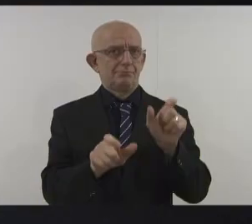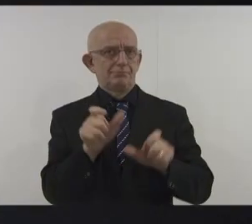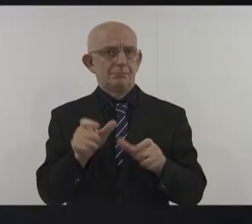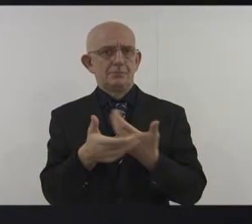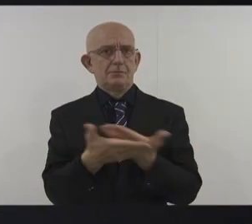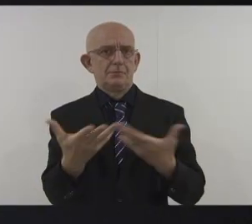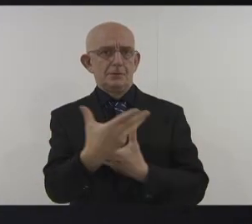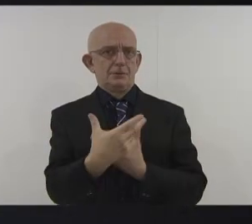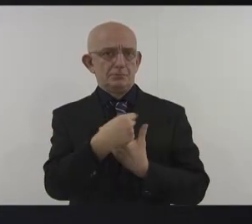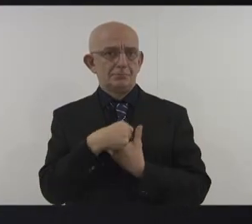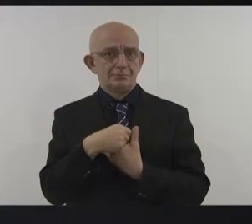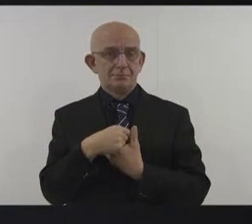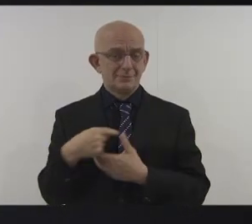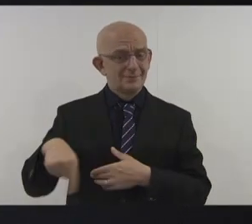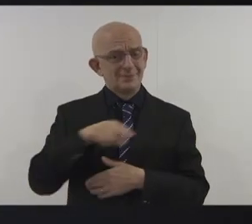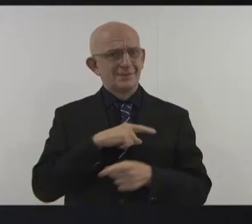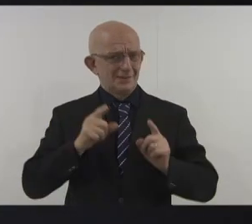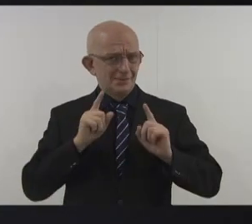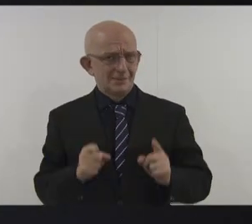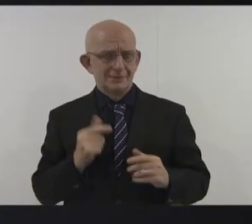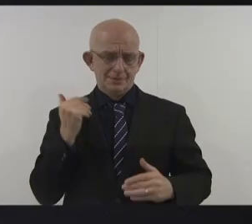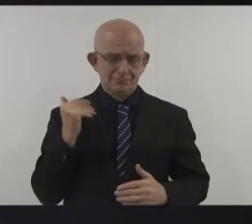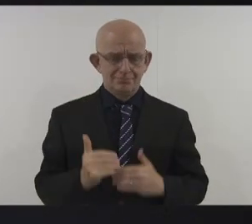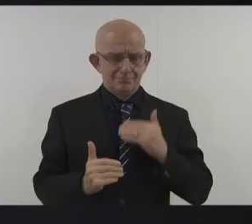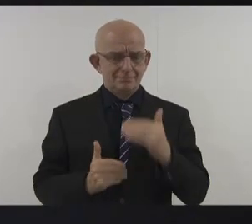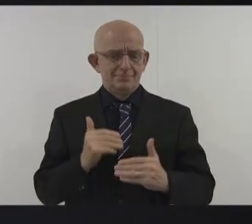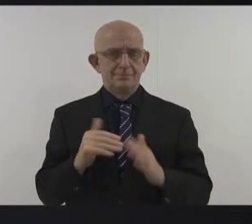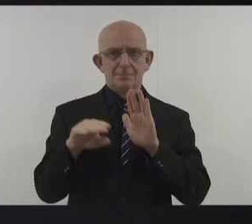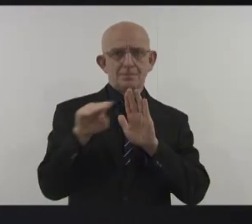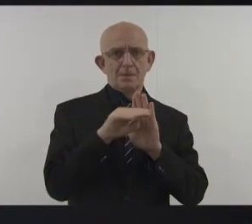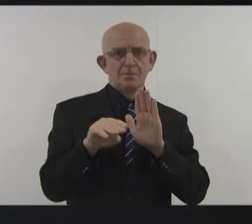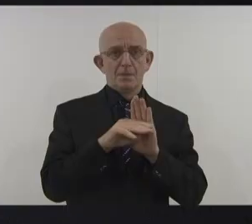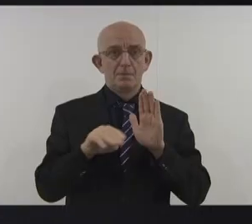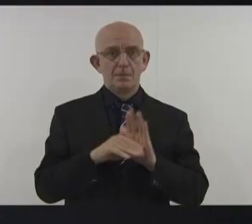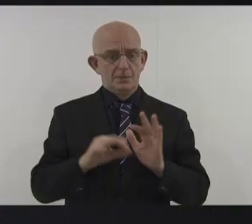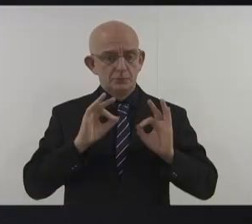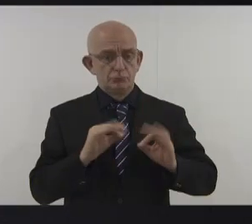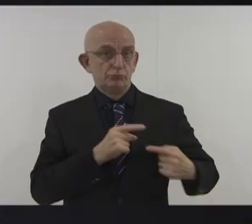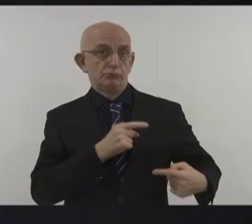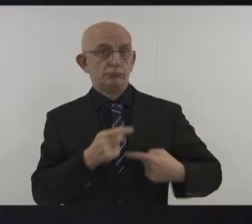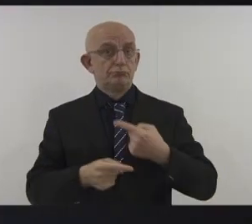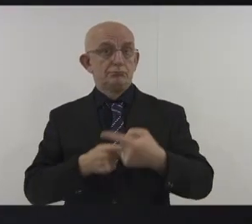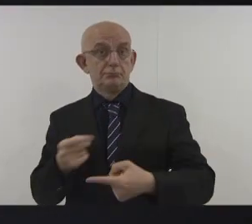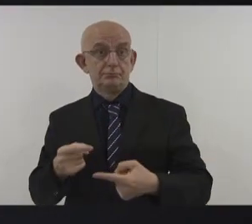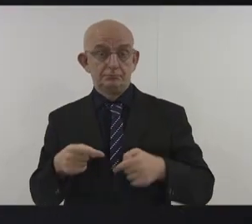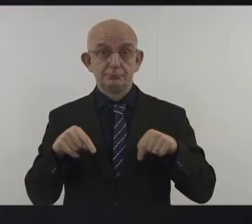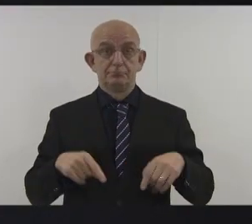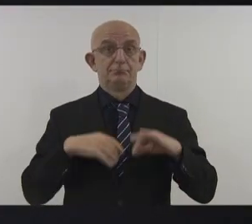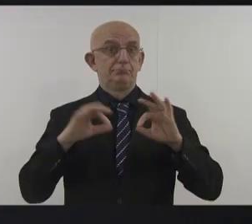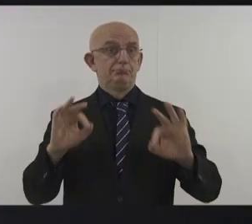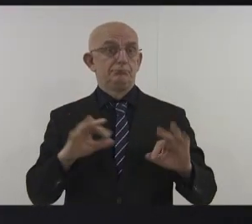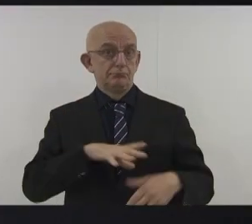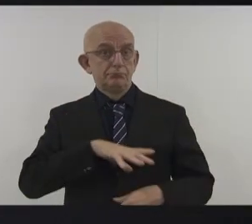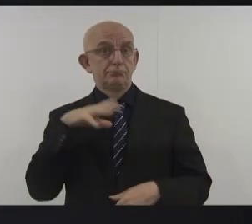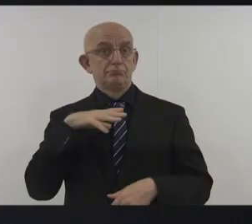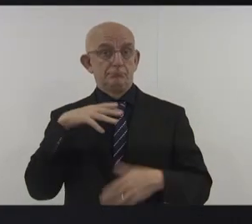apresentar, nessa COP29, a NDC do Brasil. Nossa meta reflete nossa